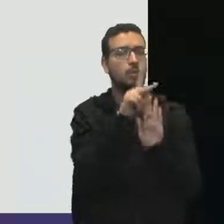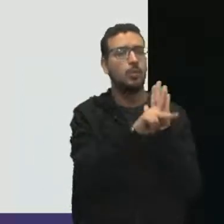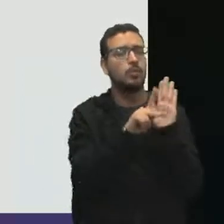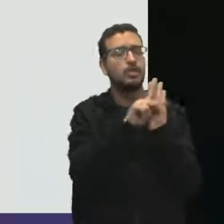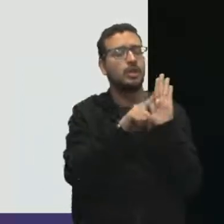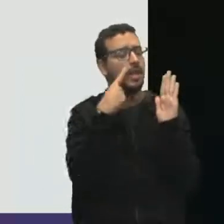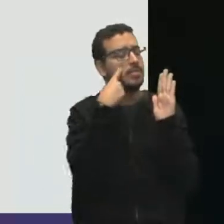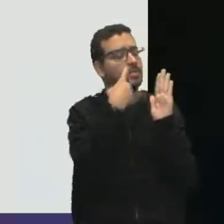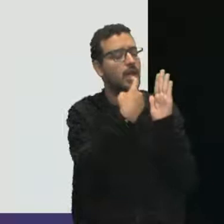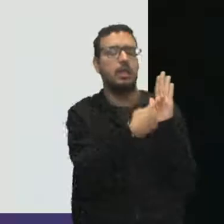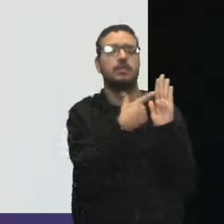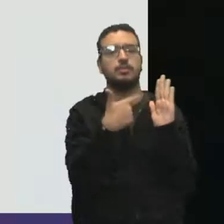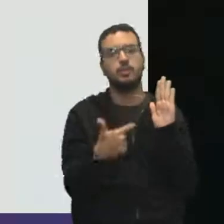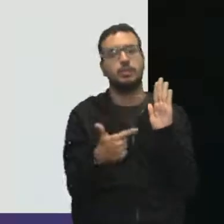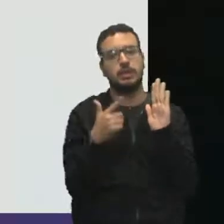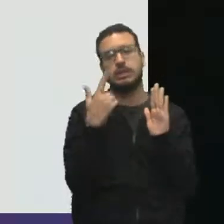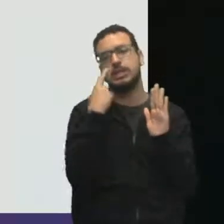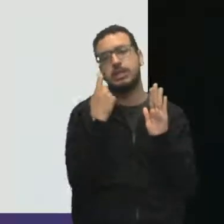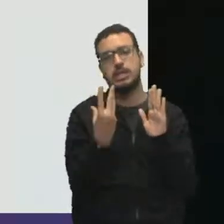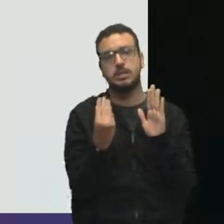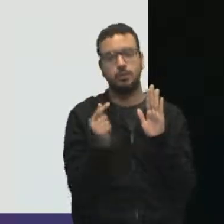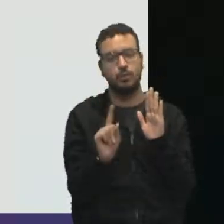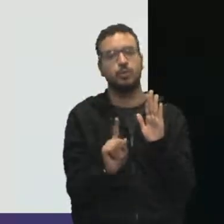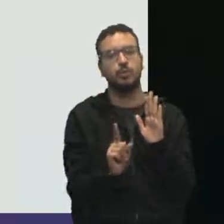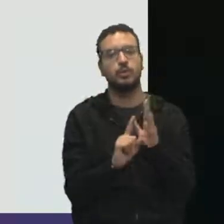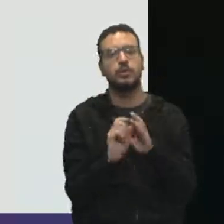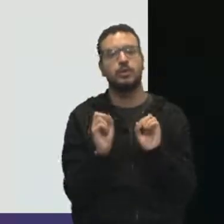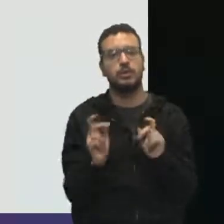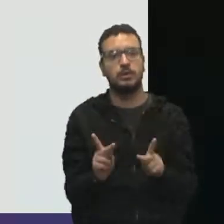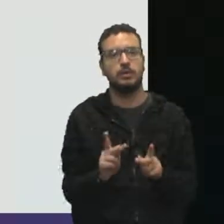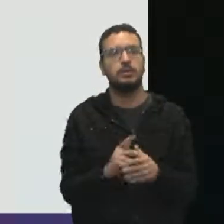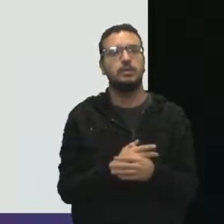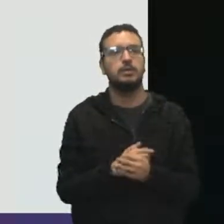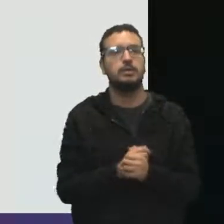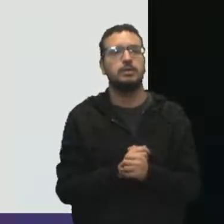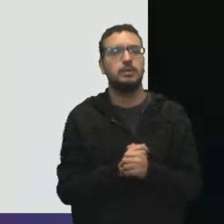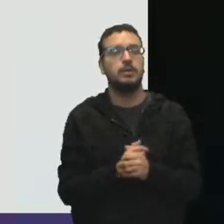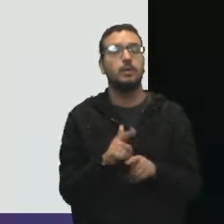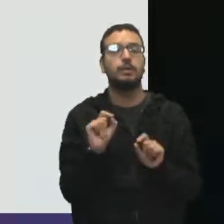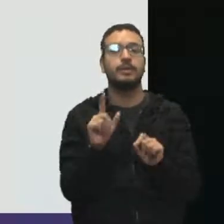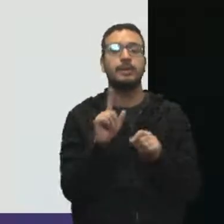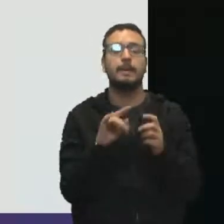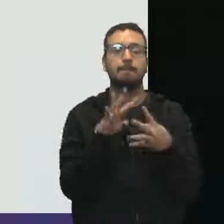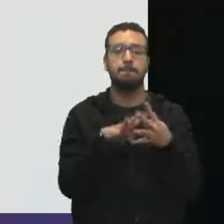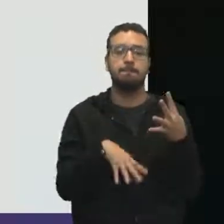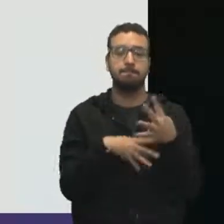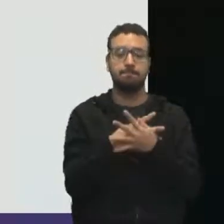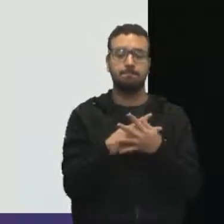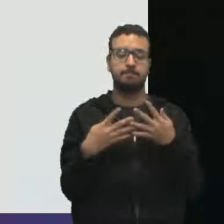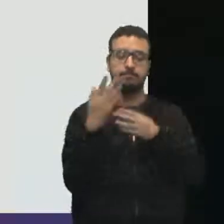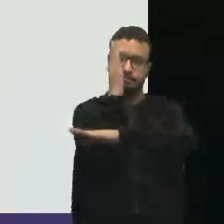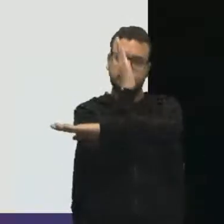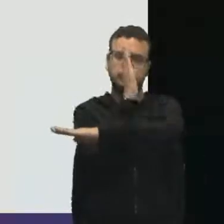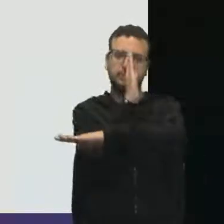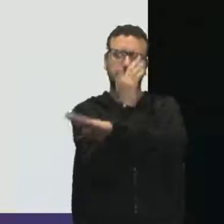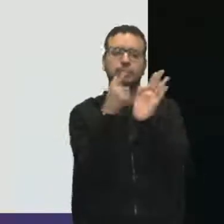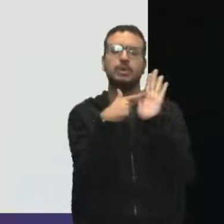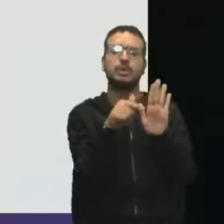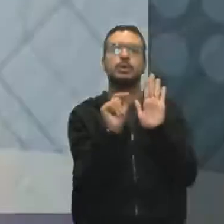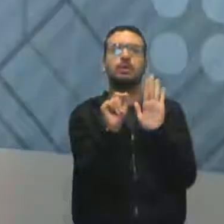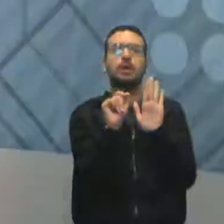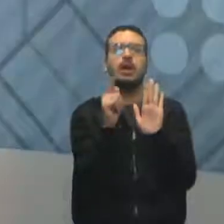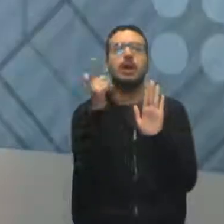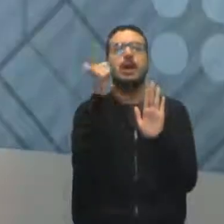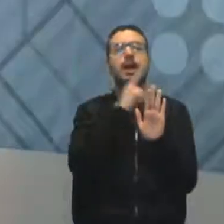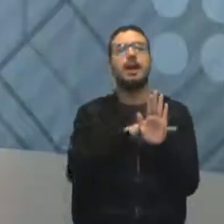no show, no que vai ser, eles não têm muito interesse. Combinado? Então, o que essa matriz proporciona para a gente? Ela